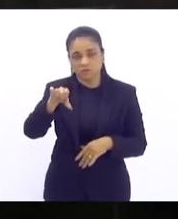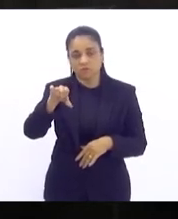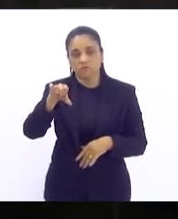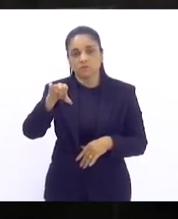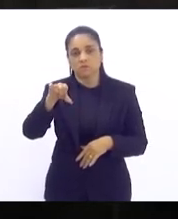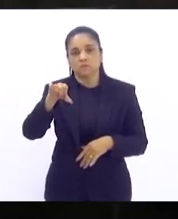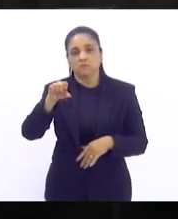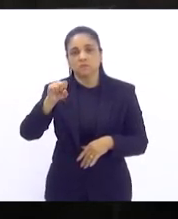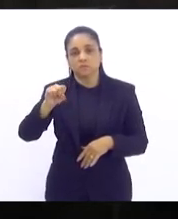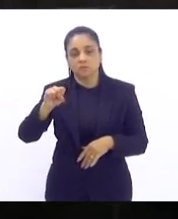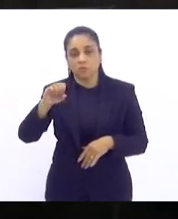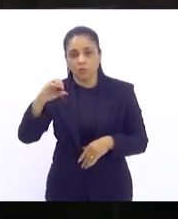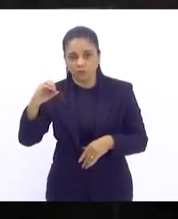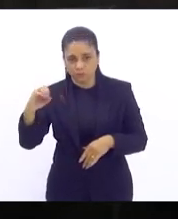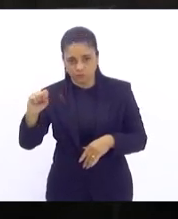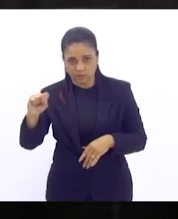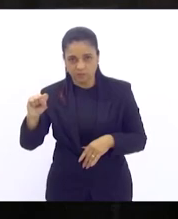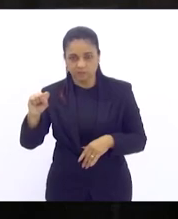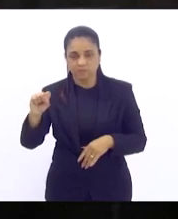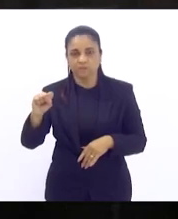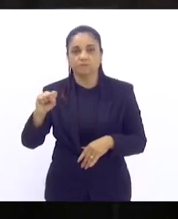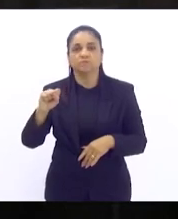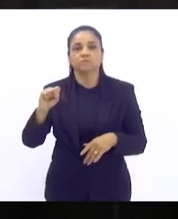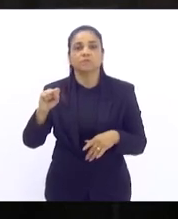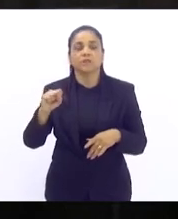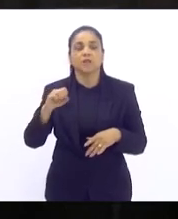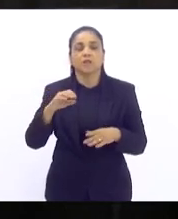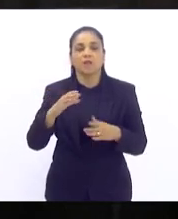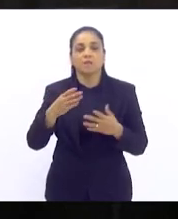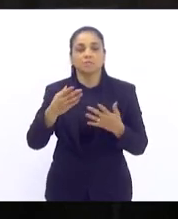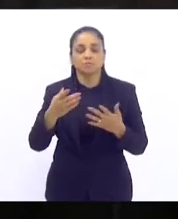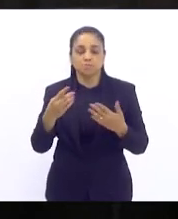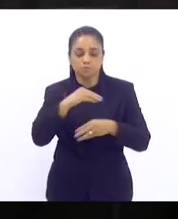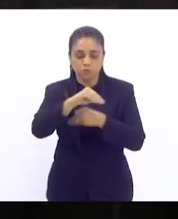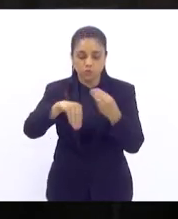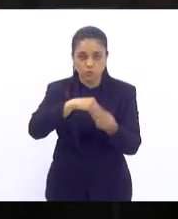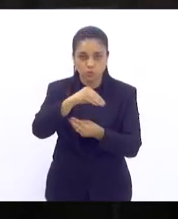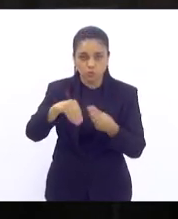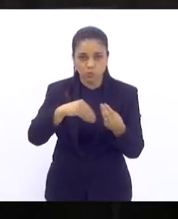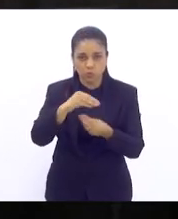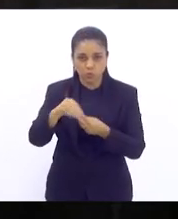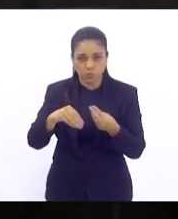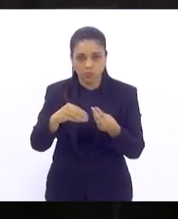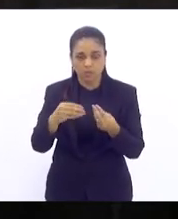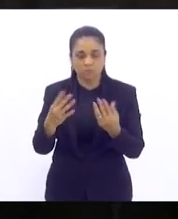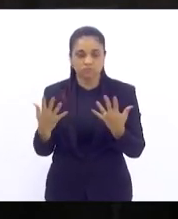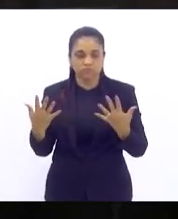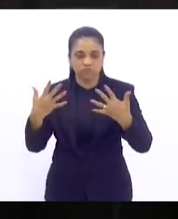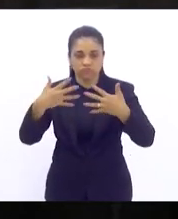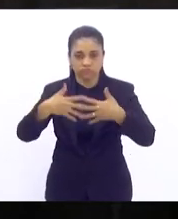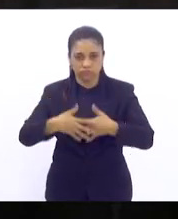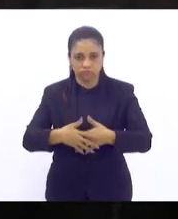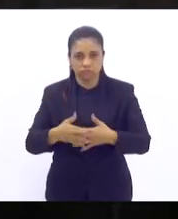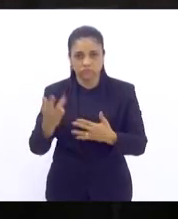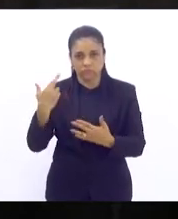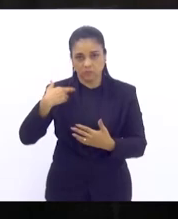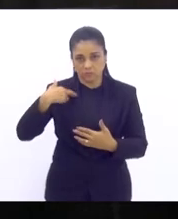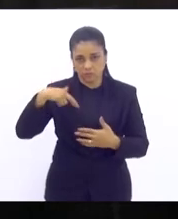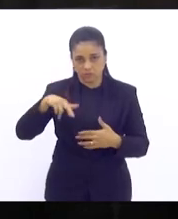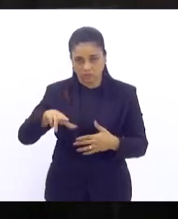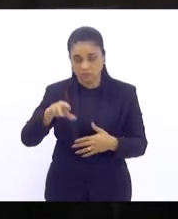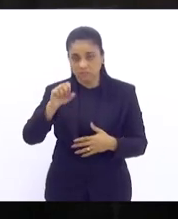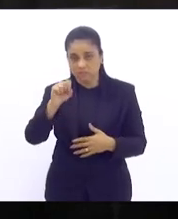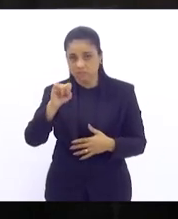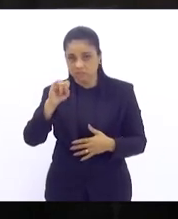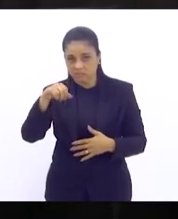brasileira diferente do candomblé e de outras é a mistura o secretismo para usar o termo correto